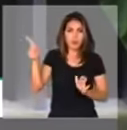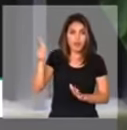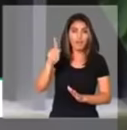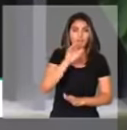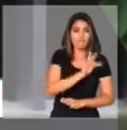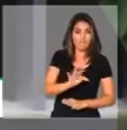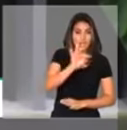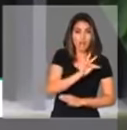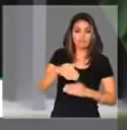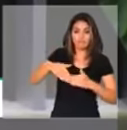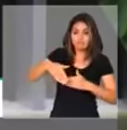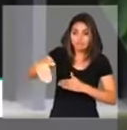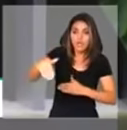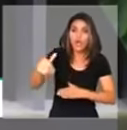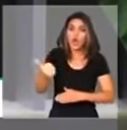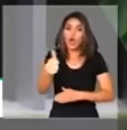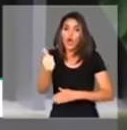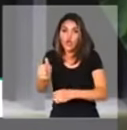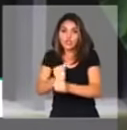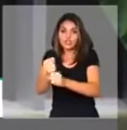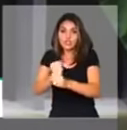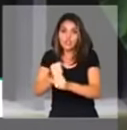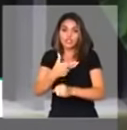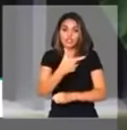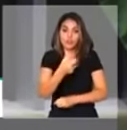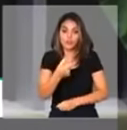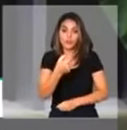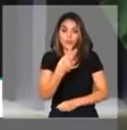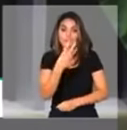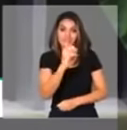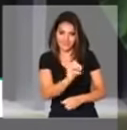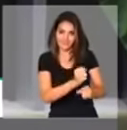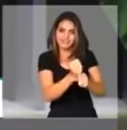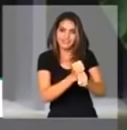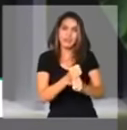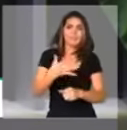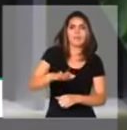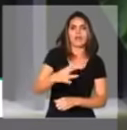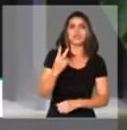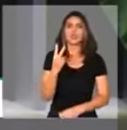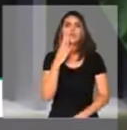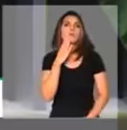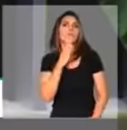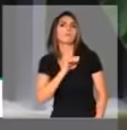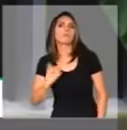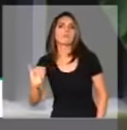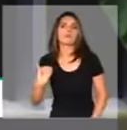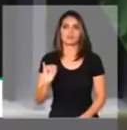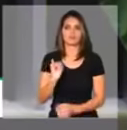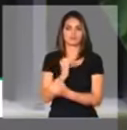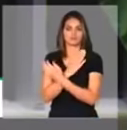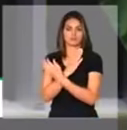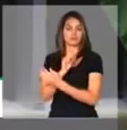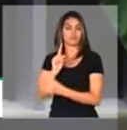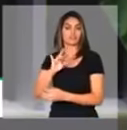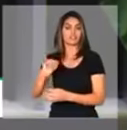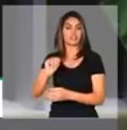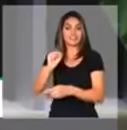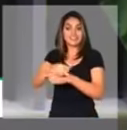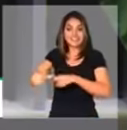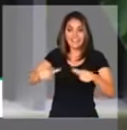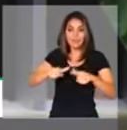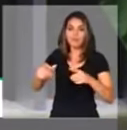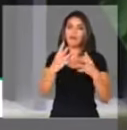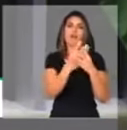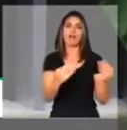é que nos próximos 11 anos, em 2030, cerca de 2 bilhões de empregos serão desaparecidos. É